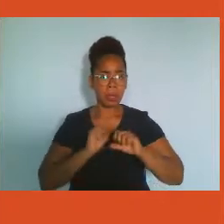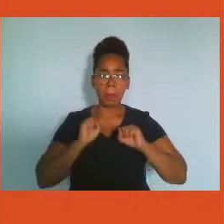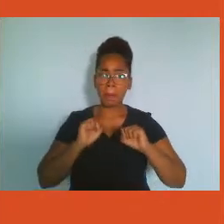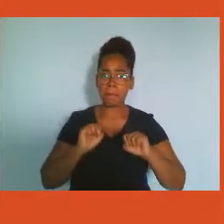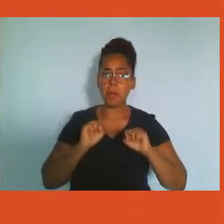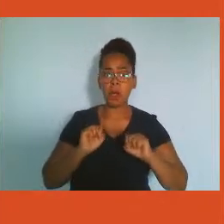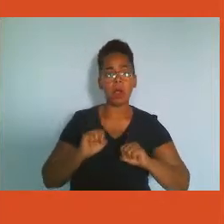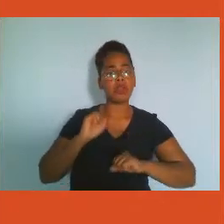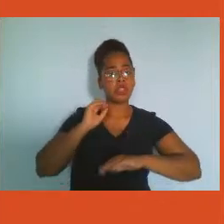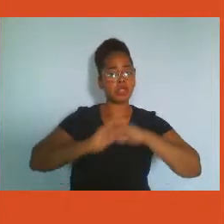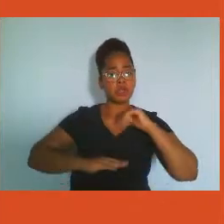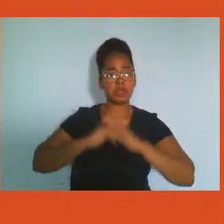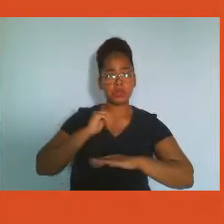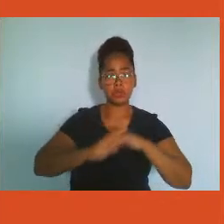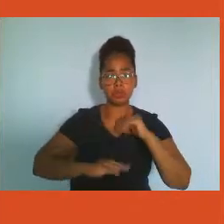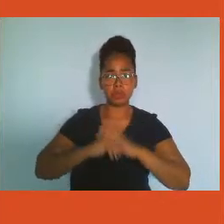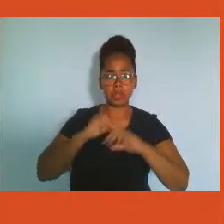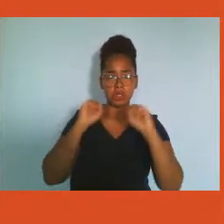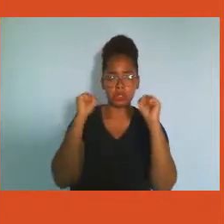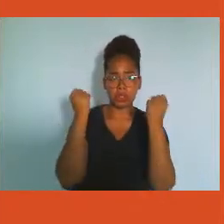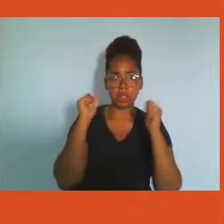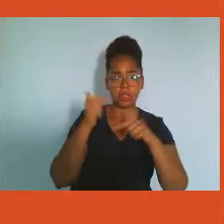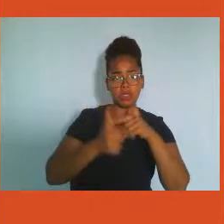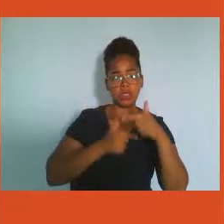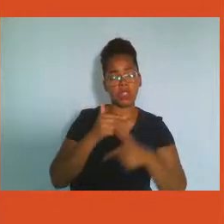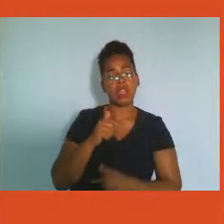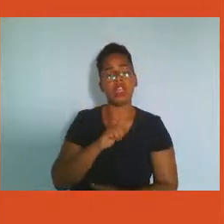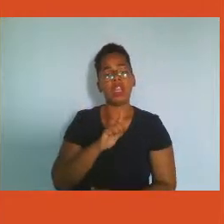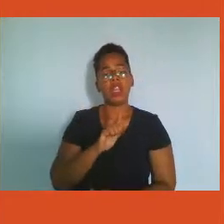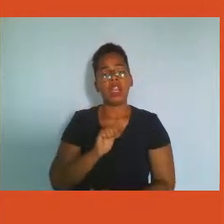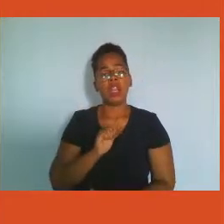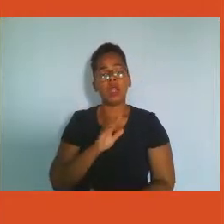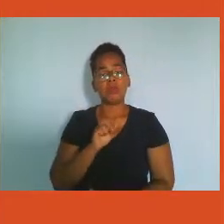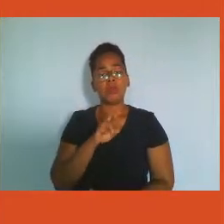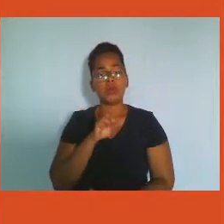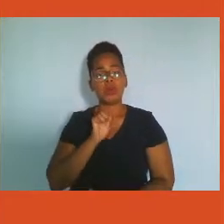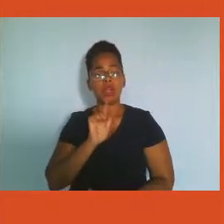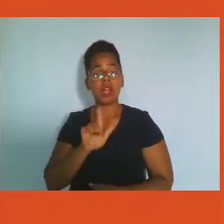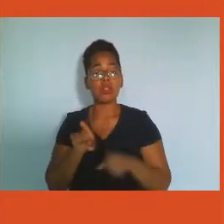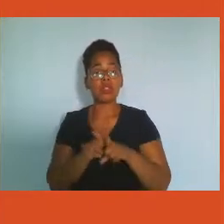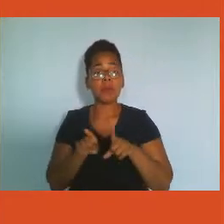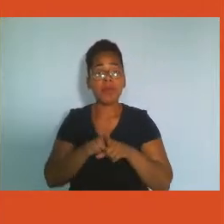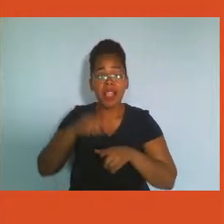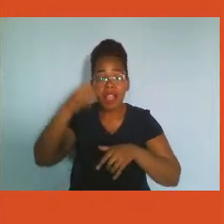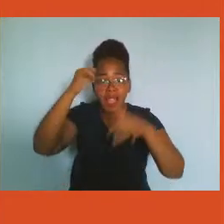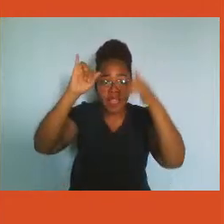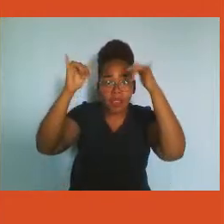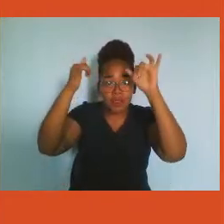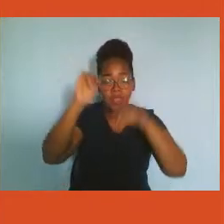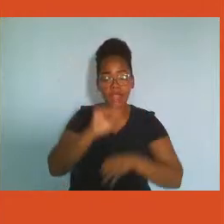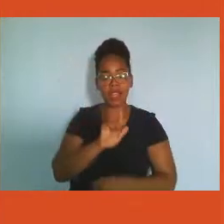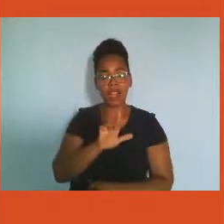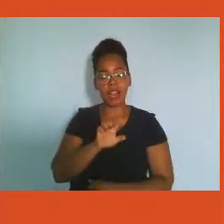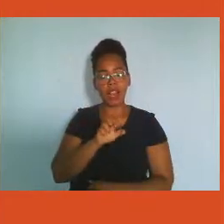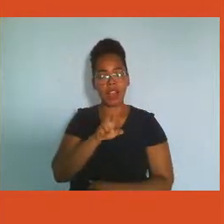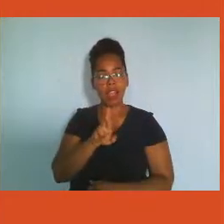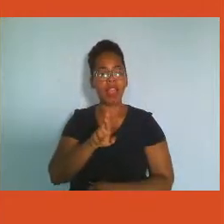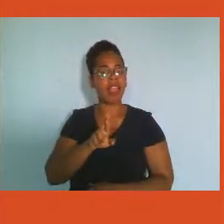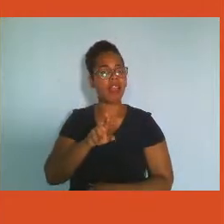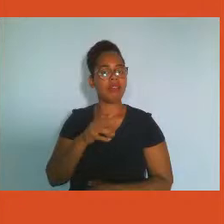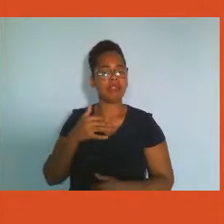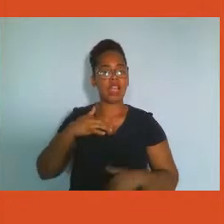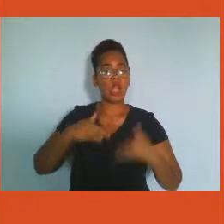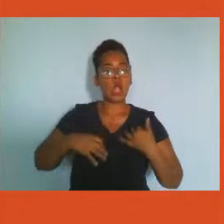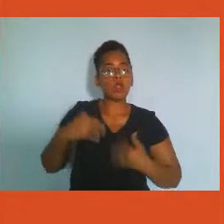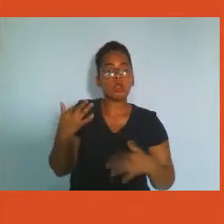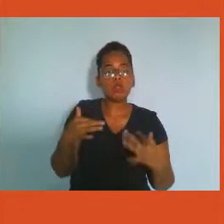laboral, prevenção de ler, providenciar essa infraestrutura para o seu colaborador, a cadeira, o computador,